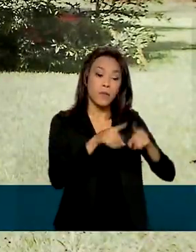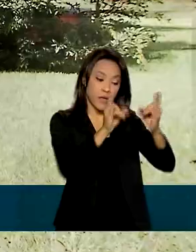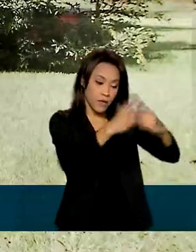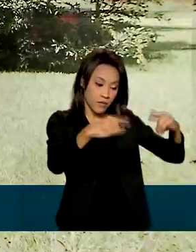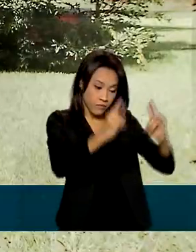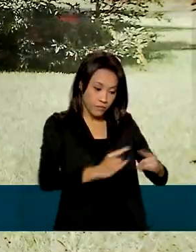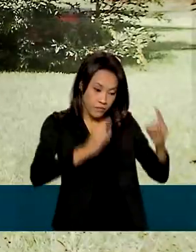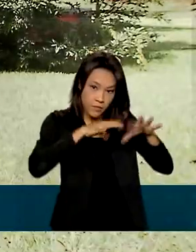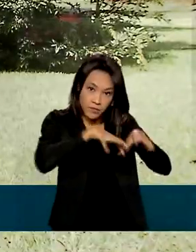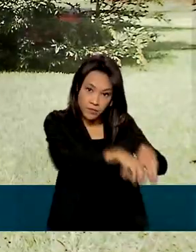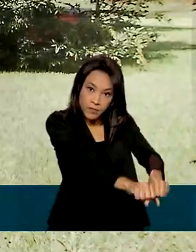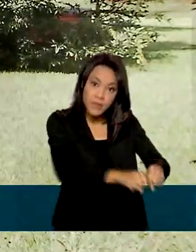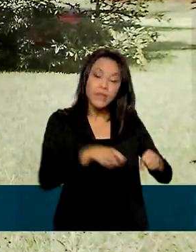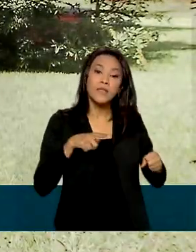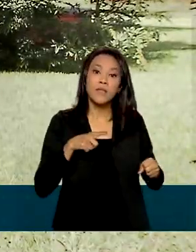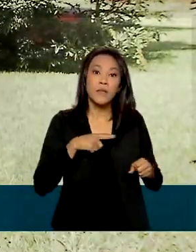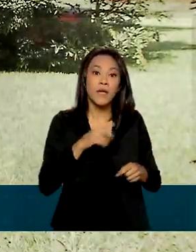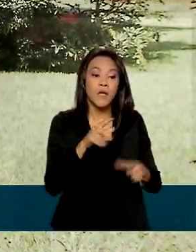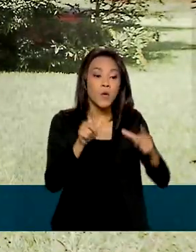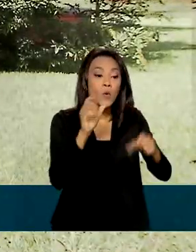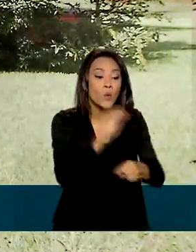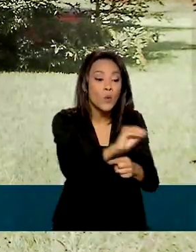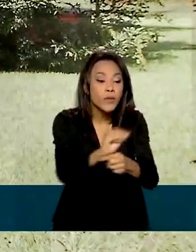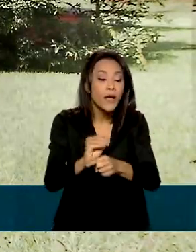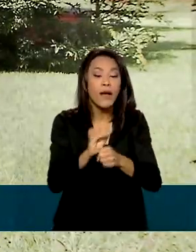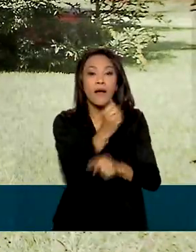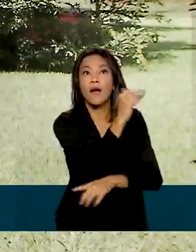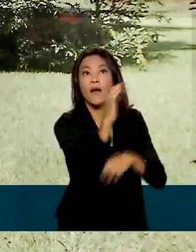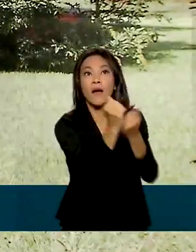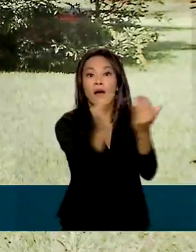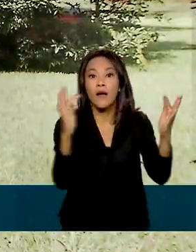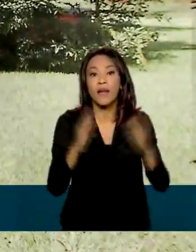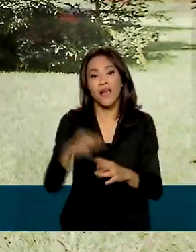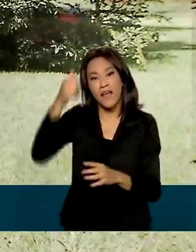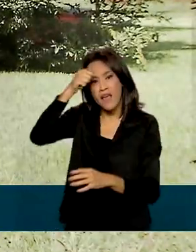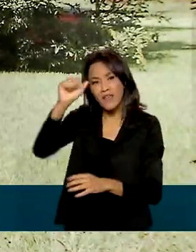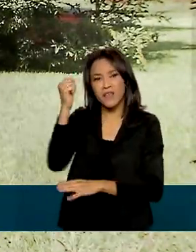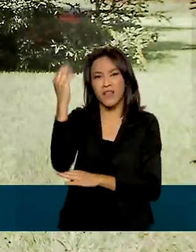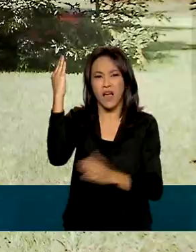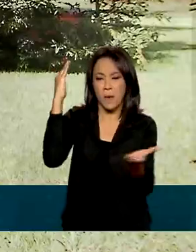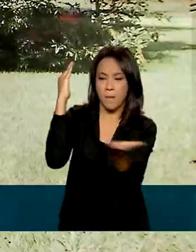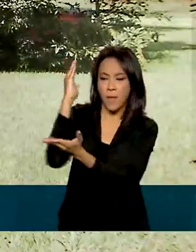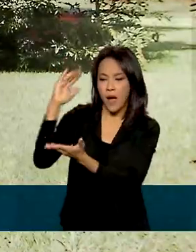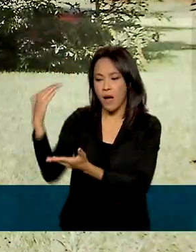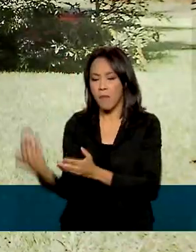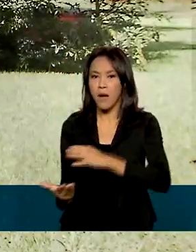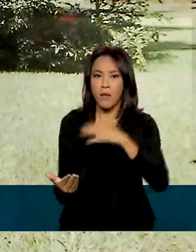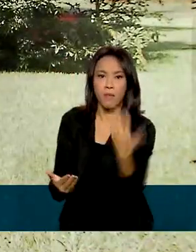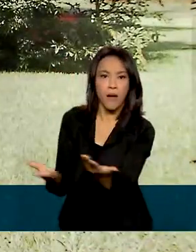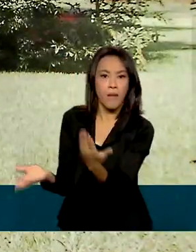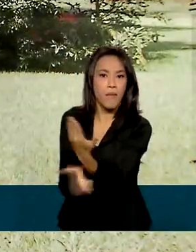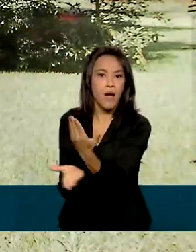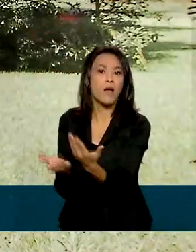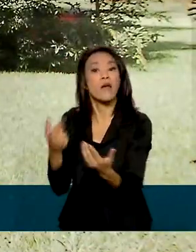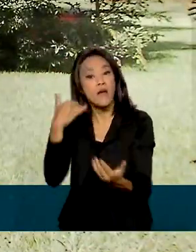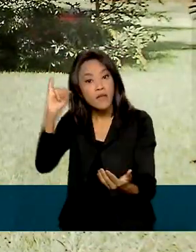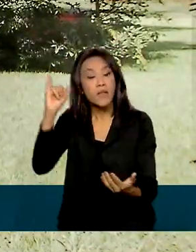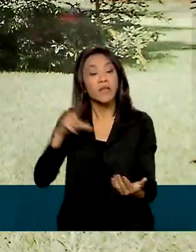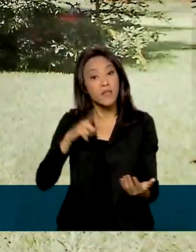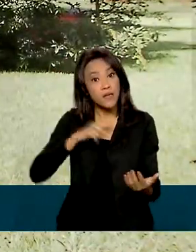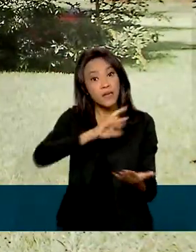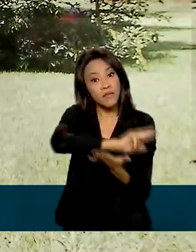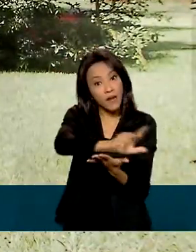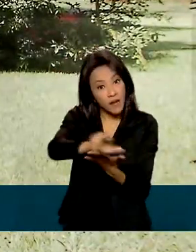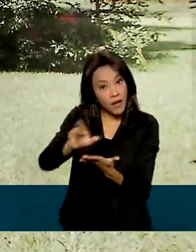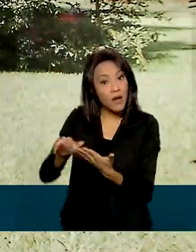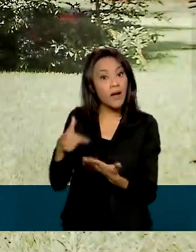Além de garantir áreas de preservação, prevenir e combater o desmatamento, o registro traz uma série de benefícios